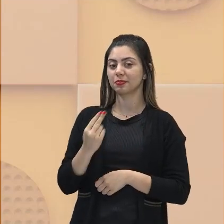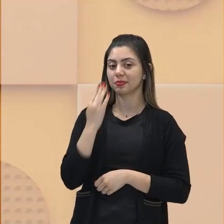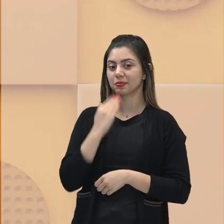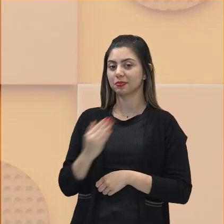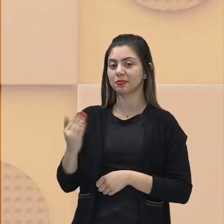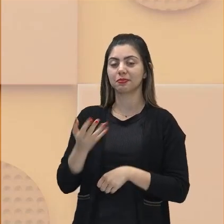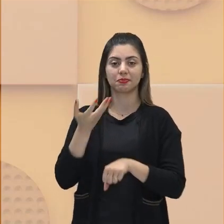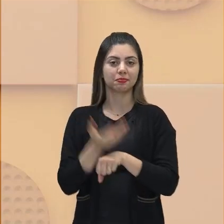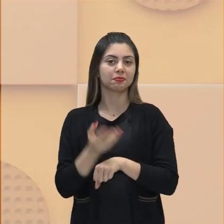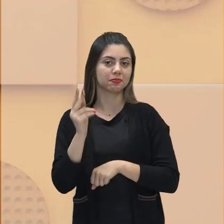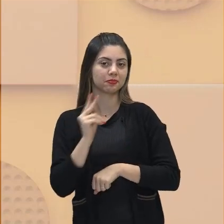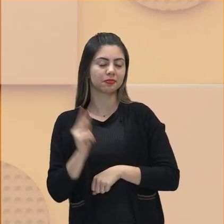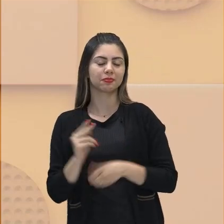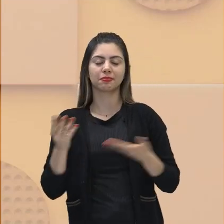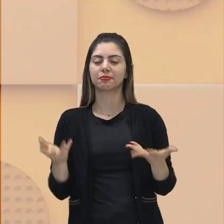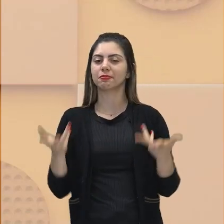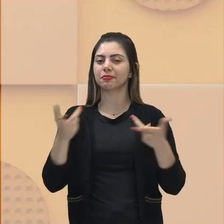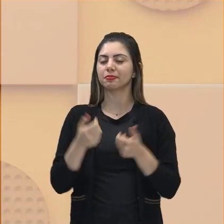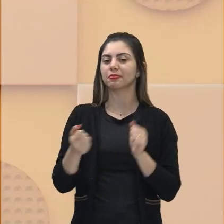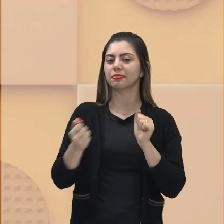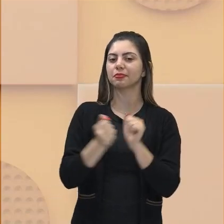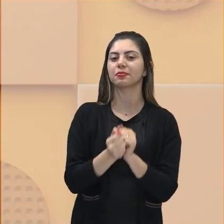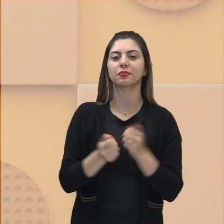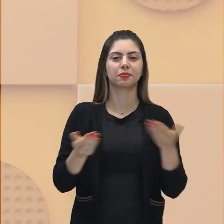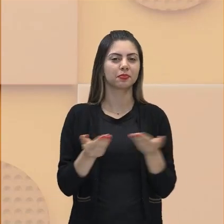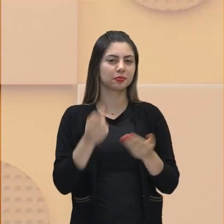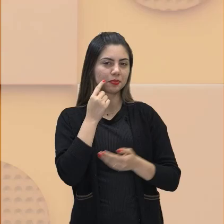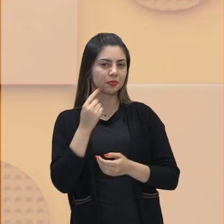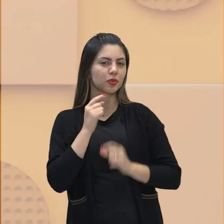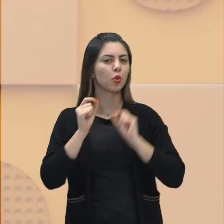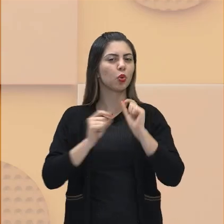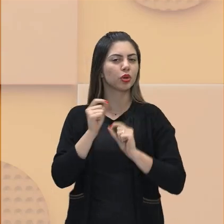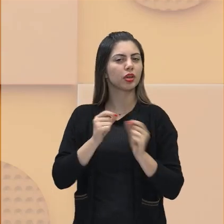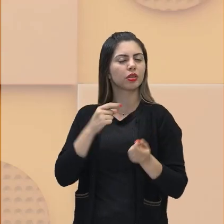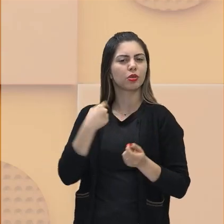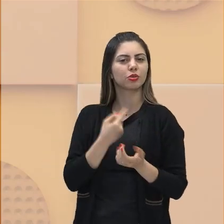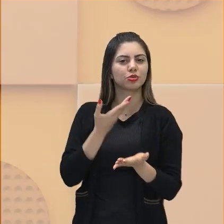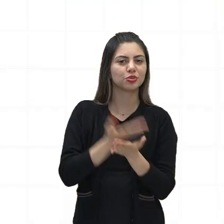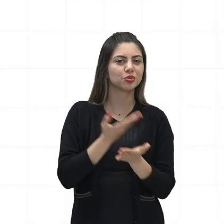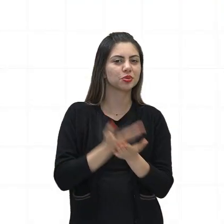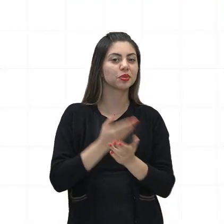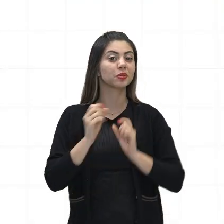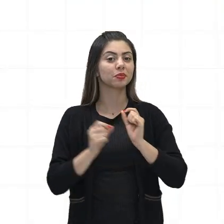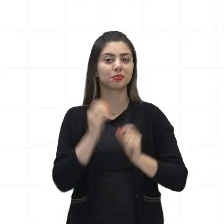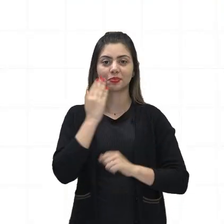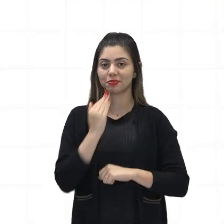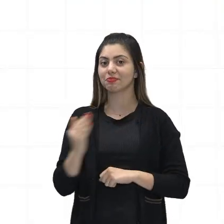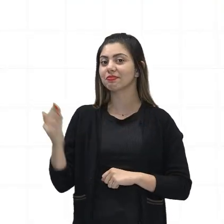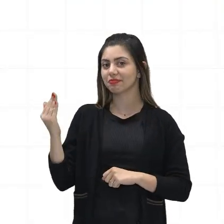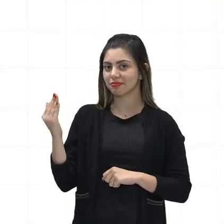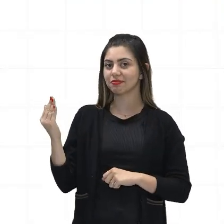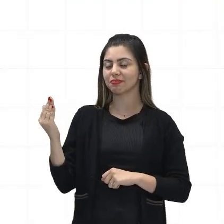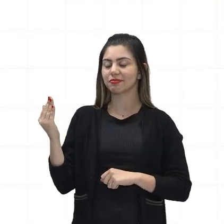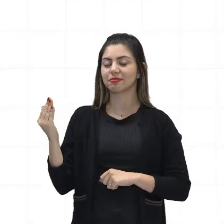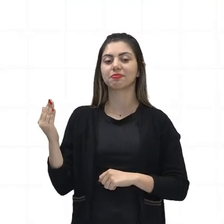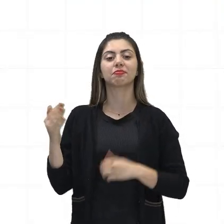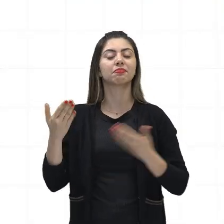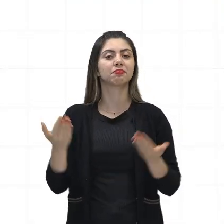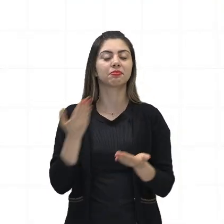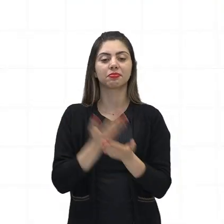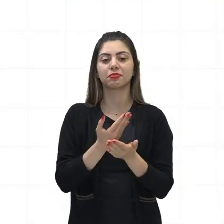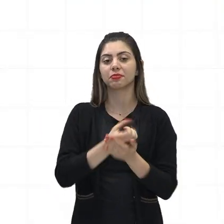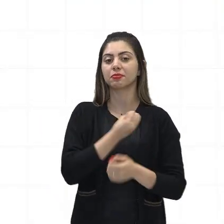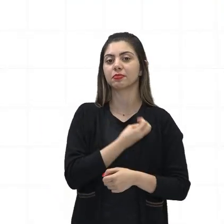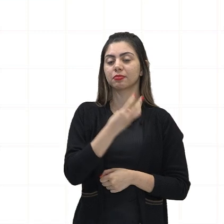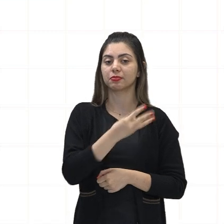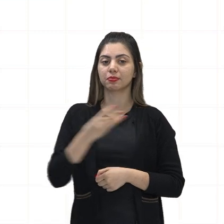História e é um prazer enorme estar aqui com vocês. Então, vamos verificar o que temos programado para a nossa aula de hoje? Nossa aula